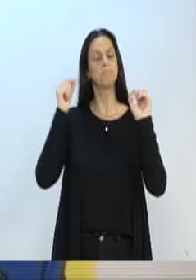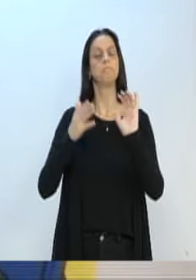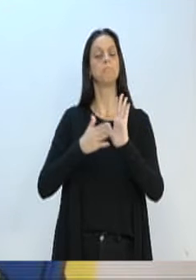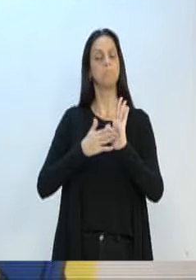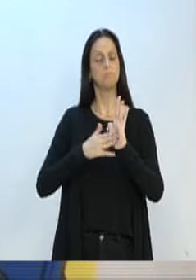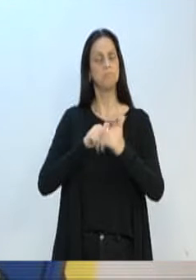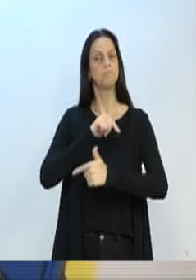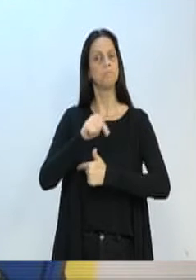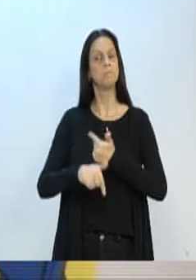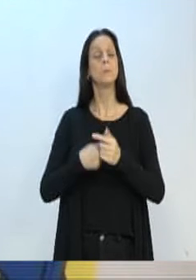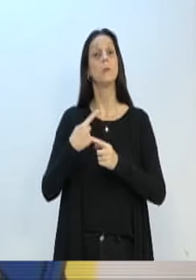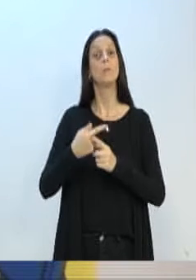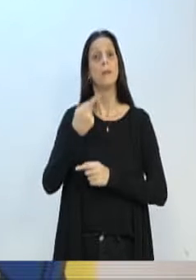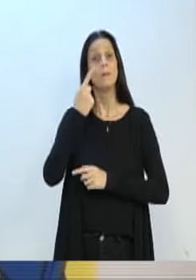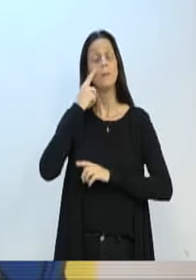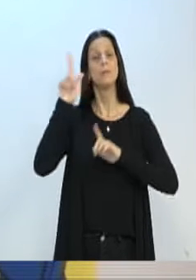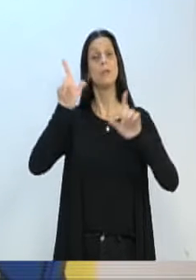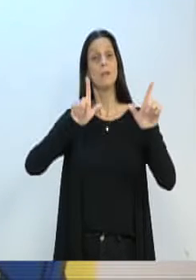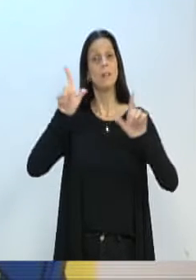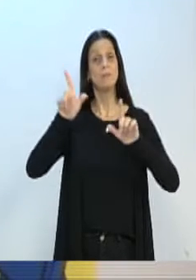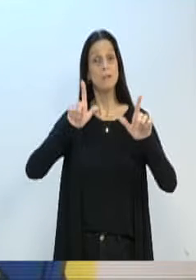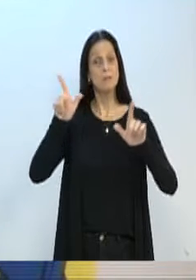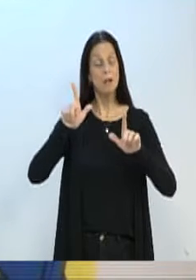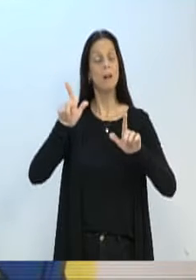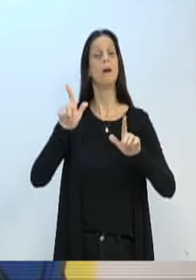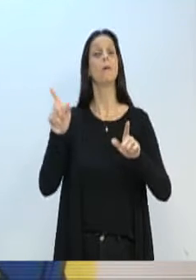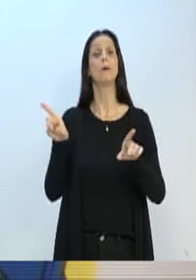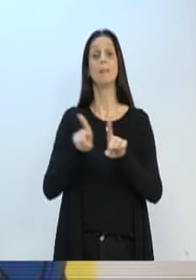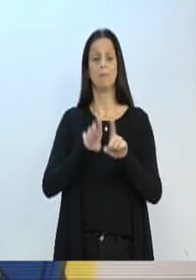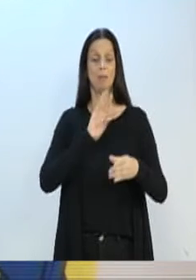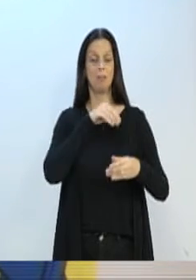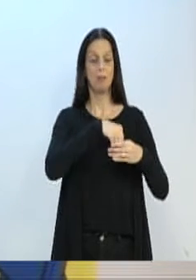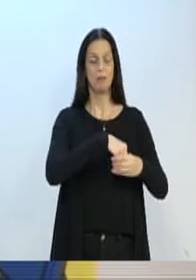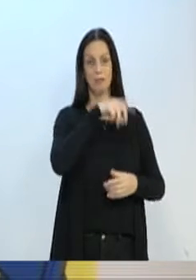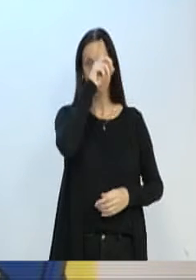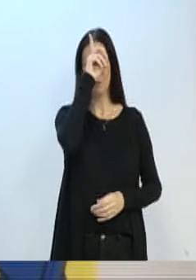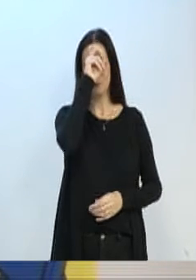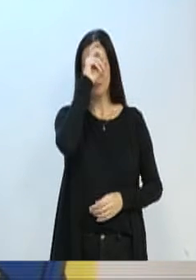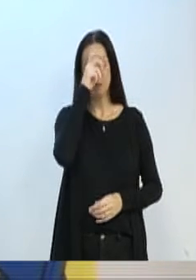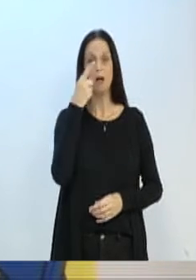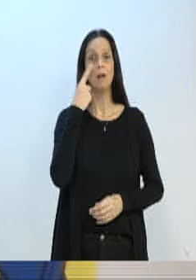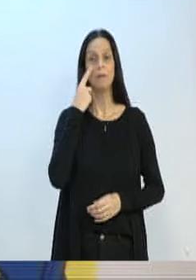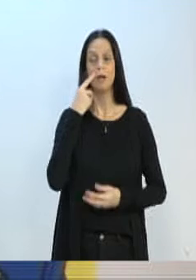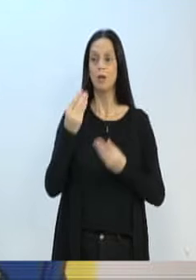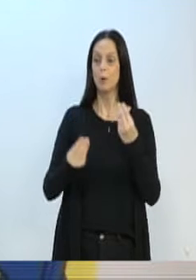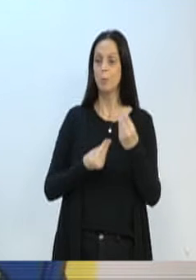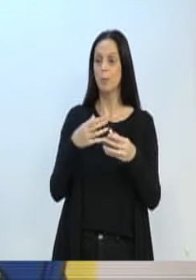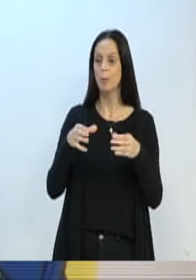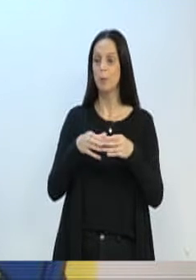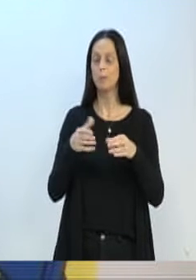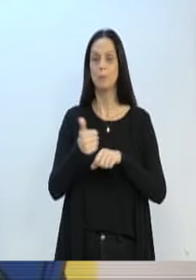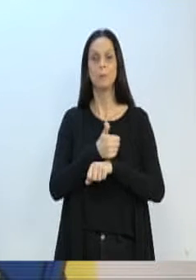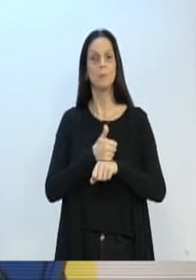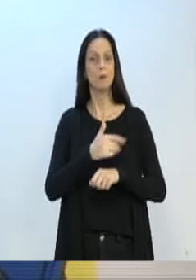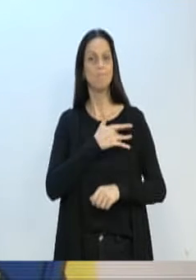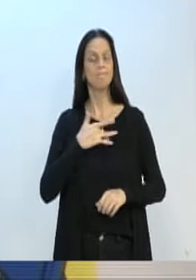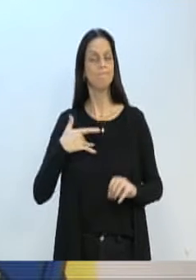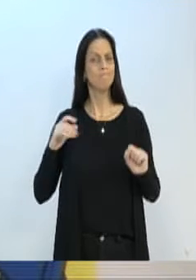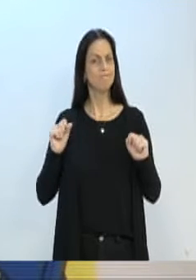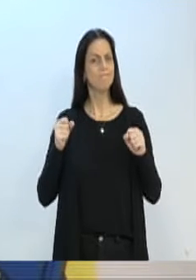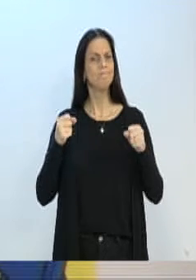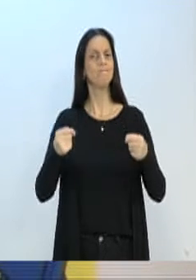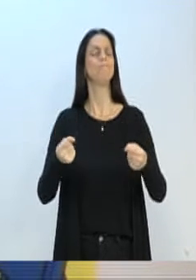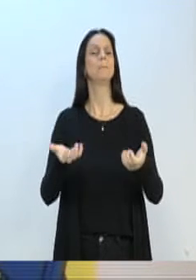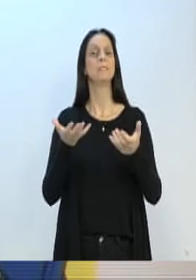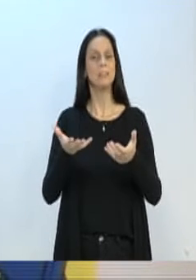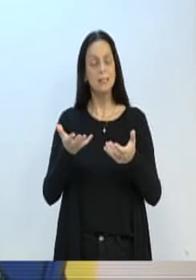nos noticiários da TV, eles viam dentro dos hospitais, principalmente, todo o esforço que estávamos fazendo para não deixar nenhum paciente